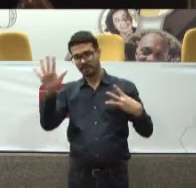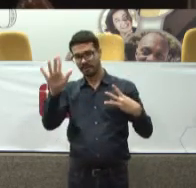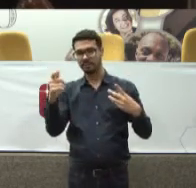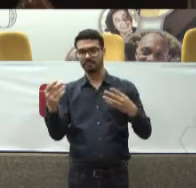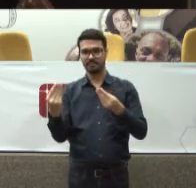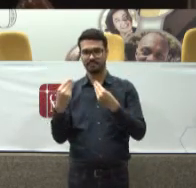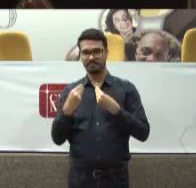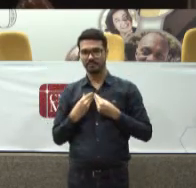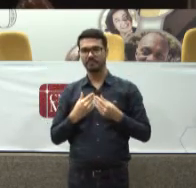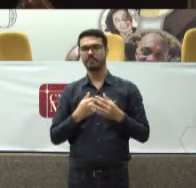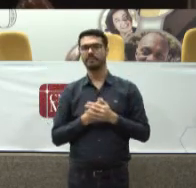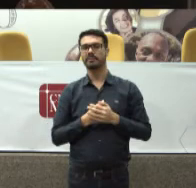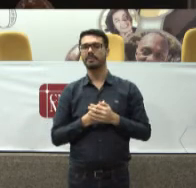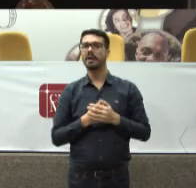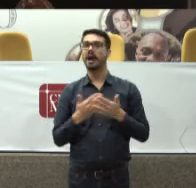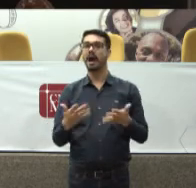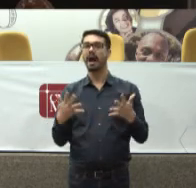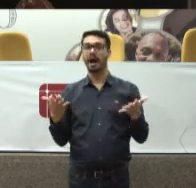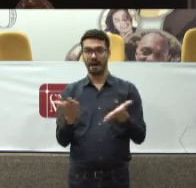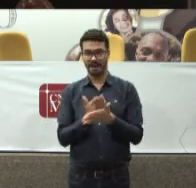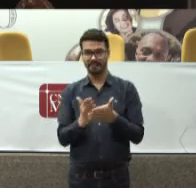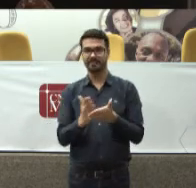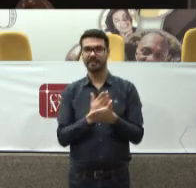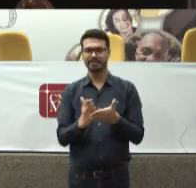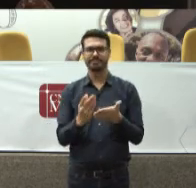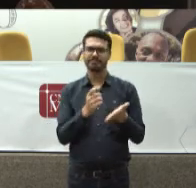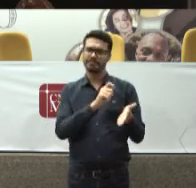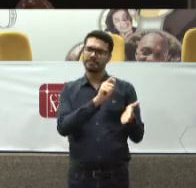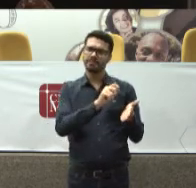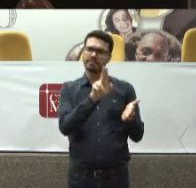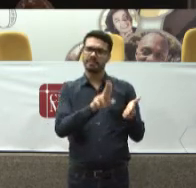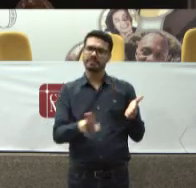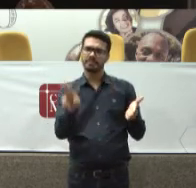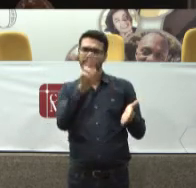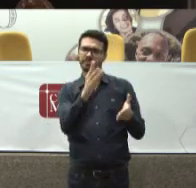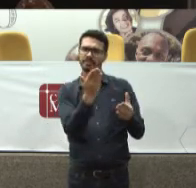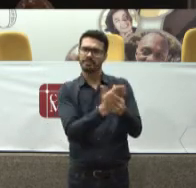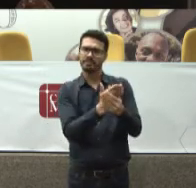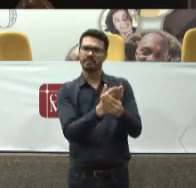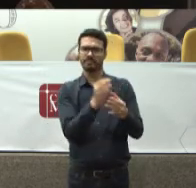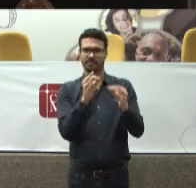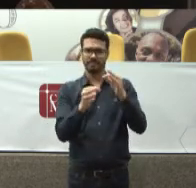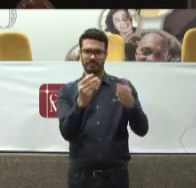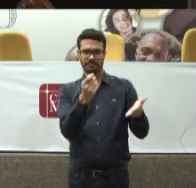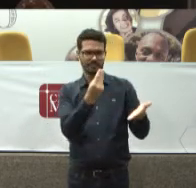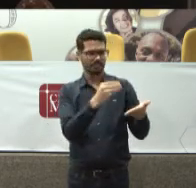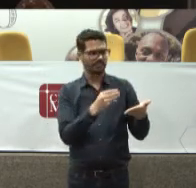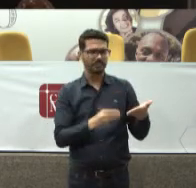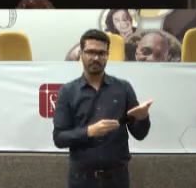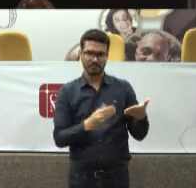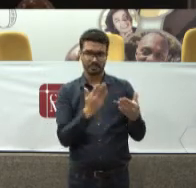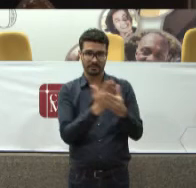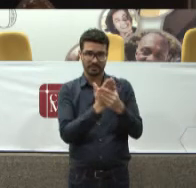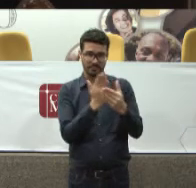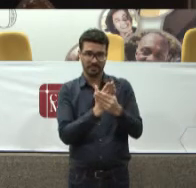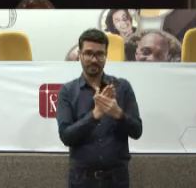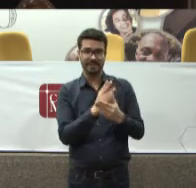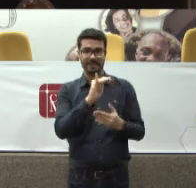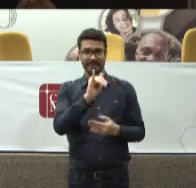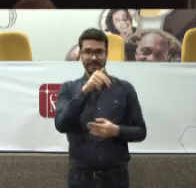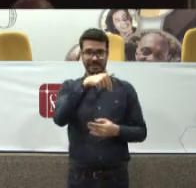Então o que eu vejo É que nos argumentos Que se usam Nas ações judiciais A própria